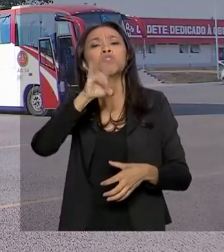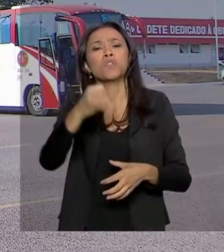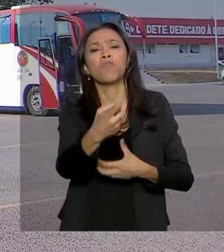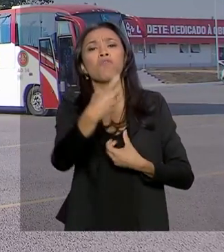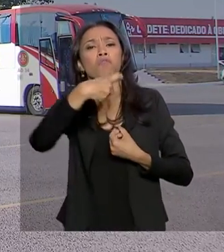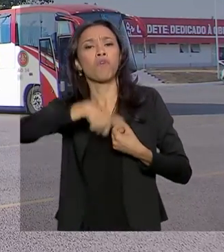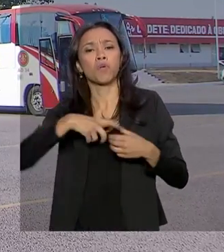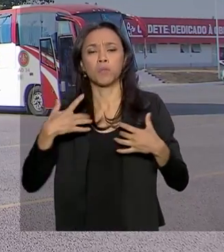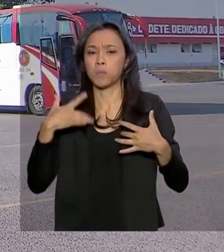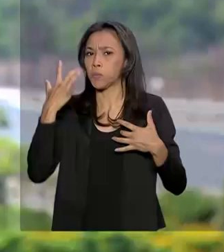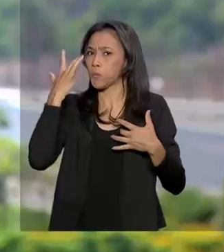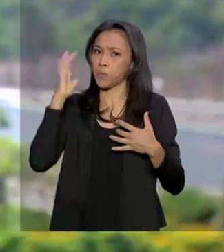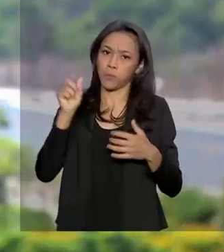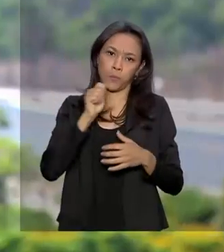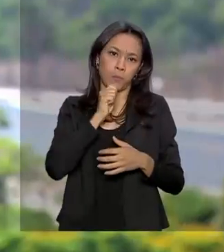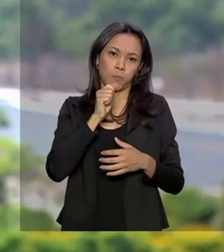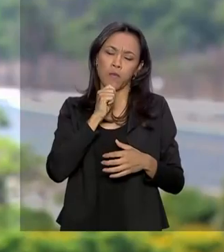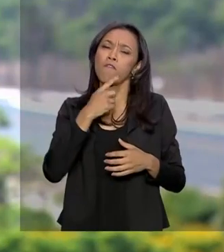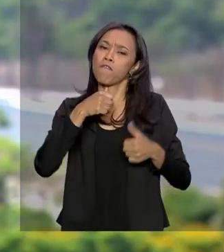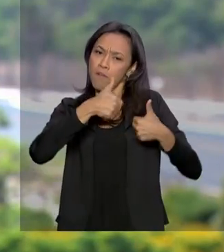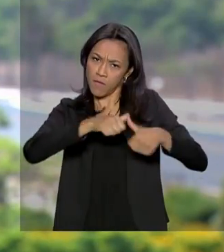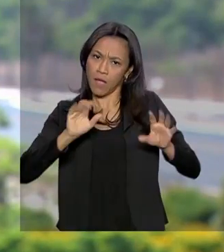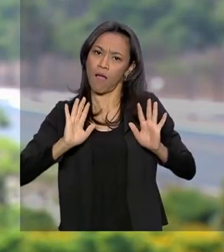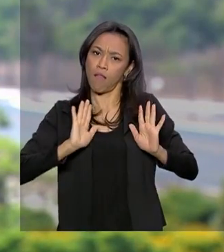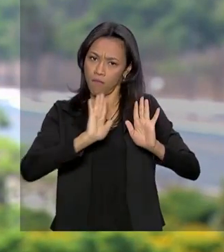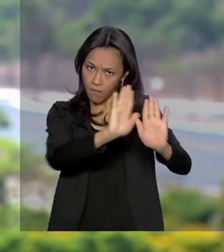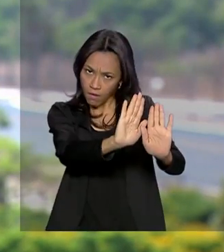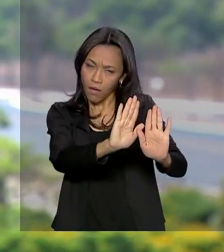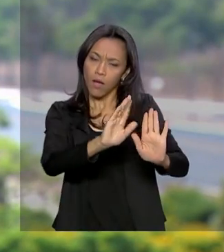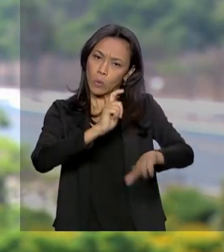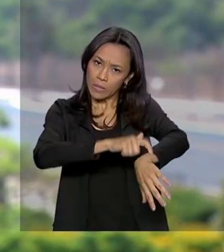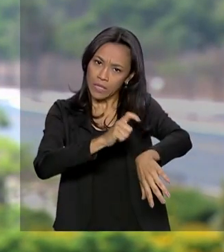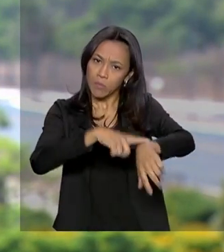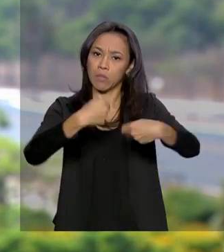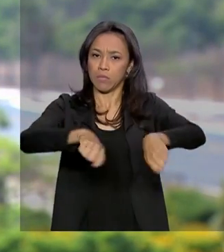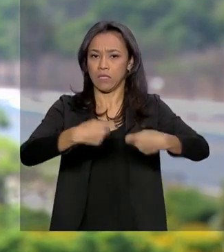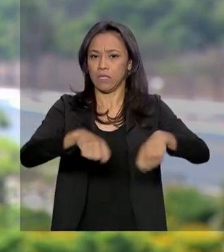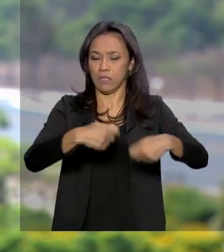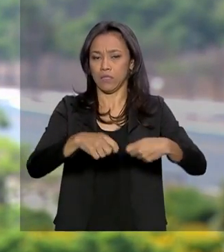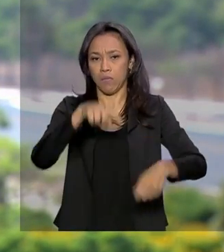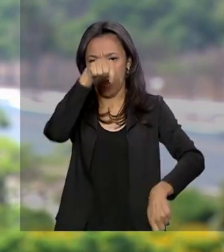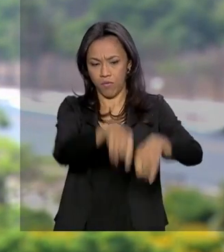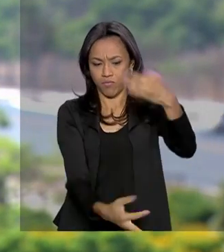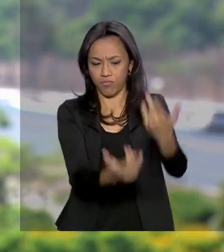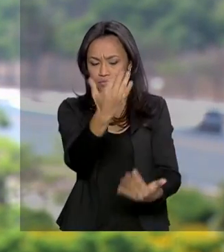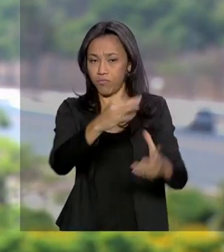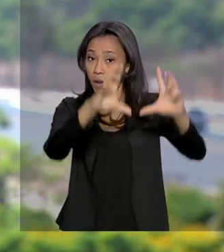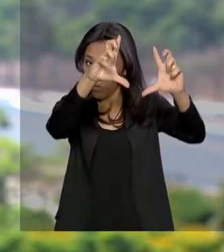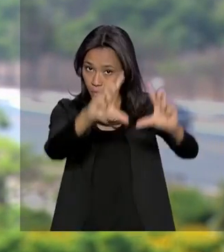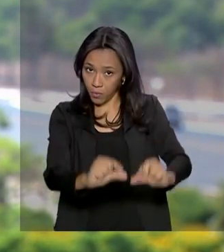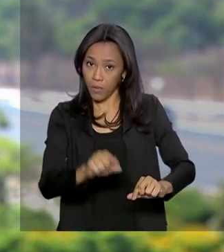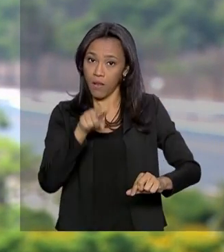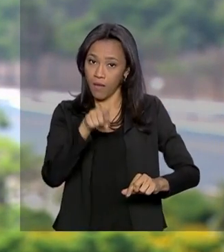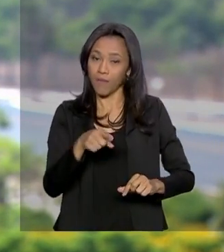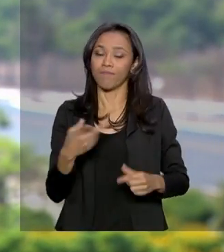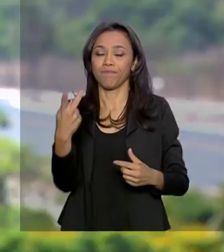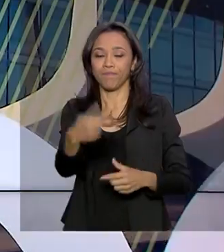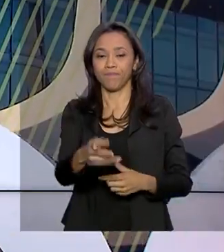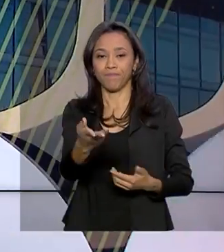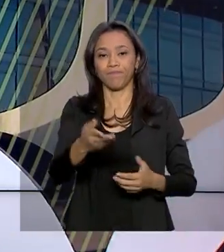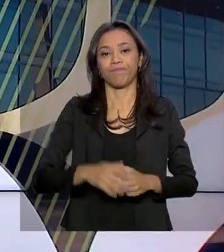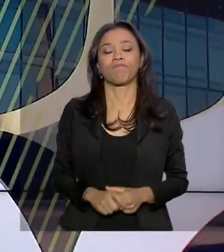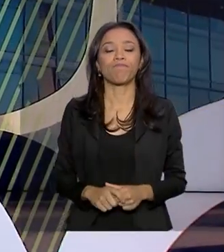Eles devem ficar o tempo que for necessário para ajudar no combate a esses incêndios. Selma Dias para o governo agora.